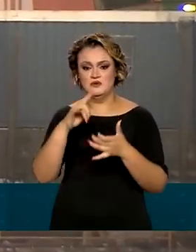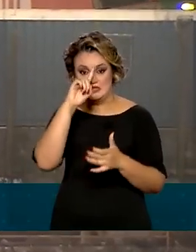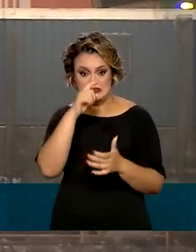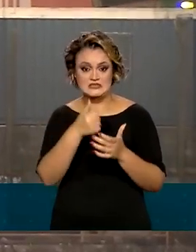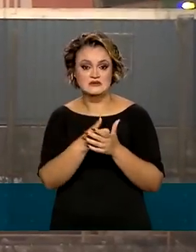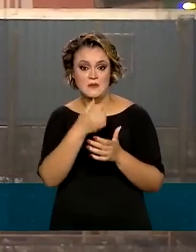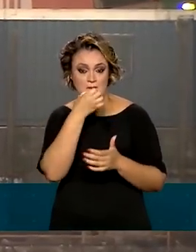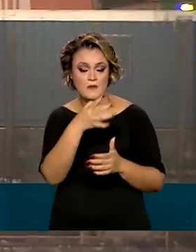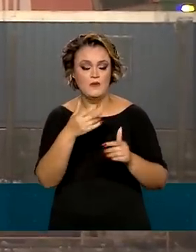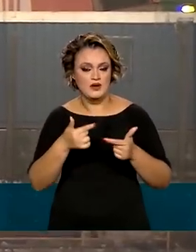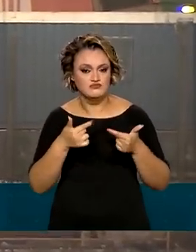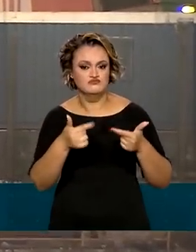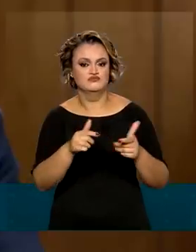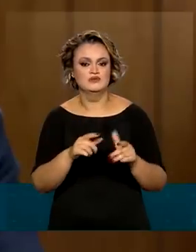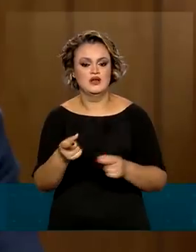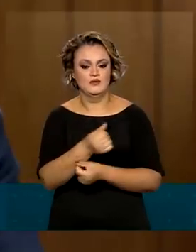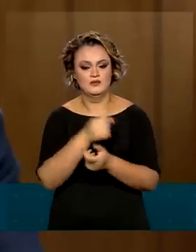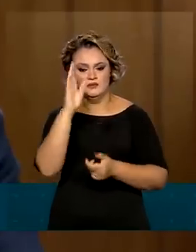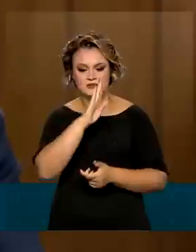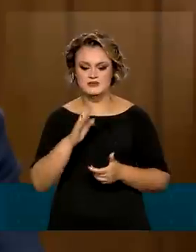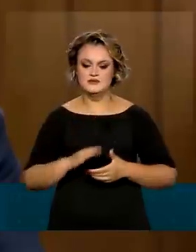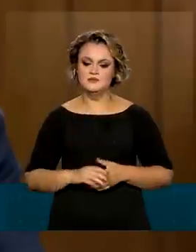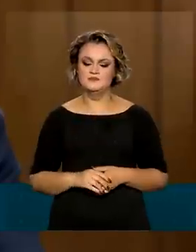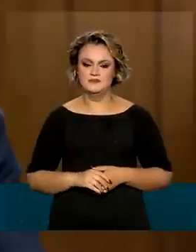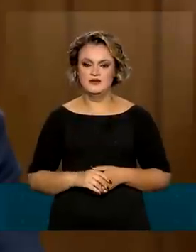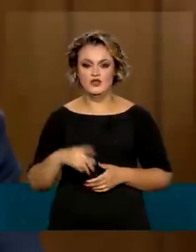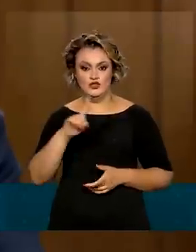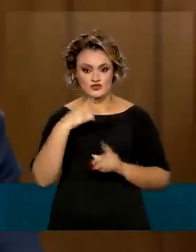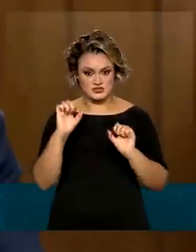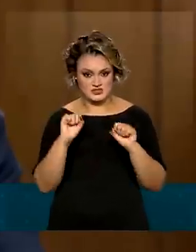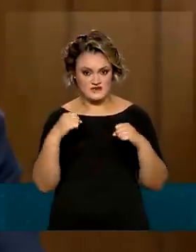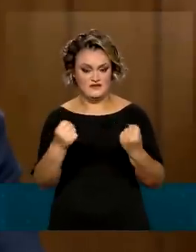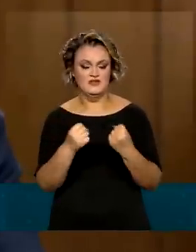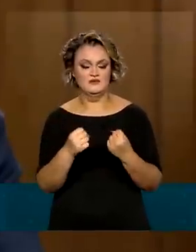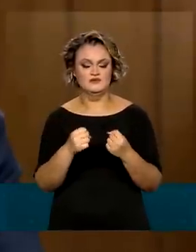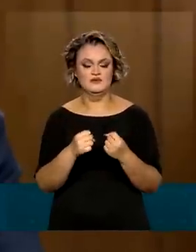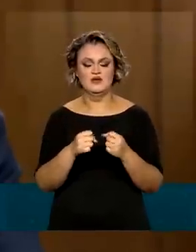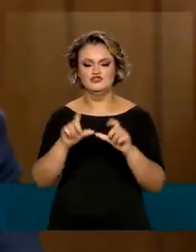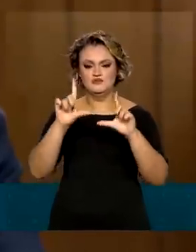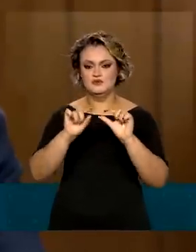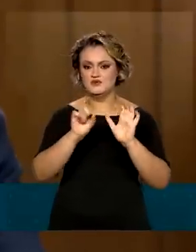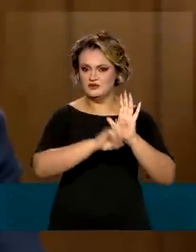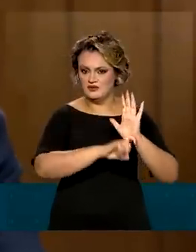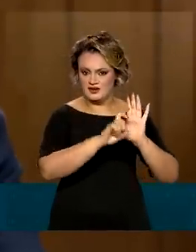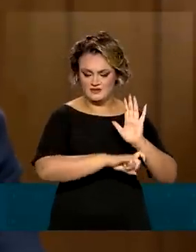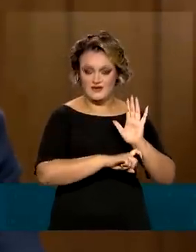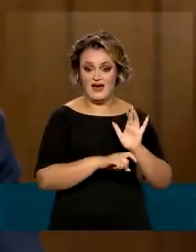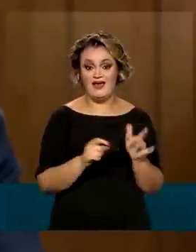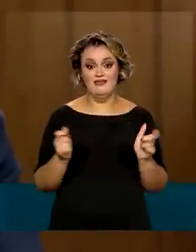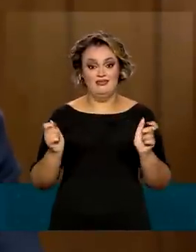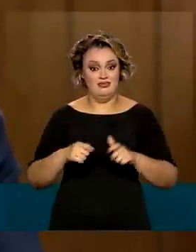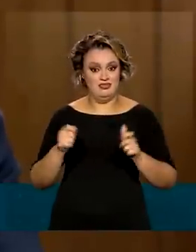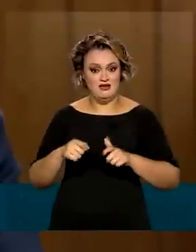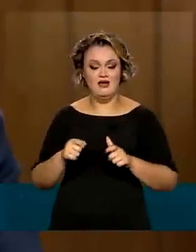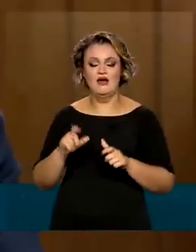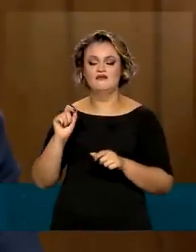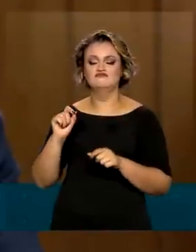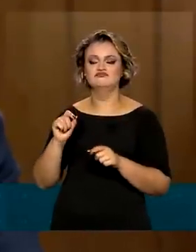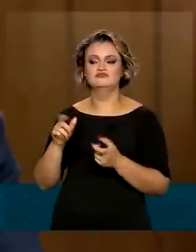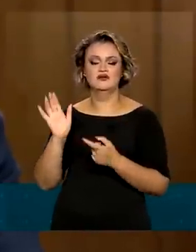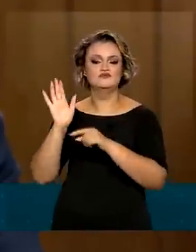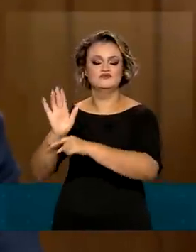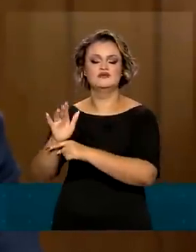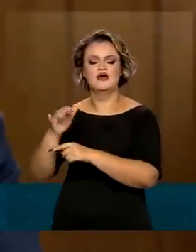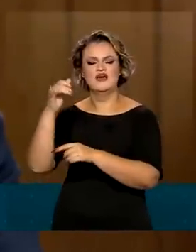alavanca a economia brasileira. Defendemos a redução da tarifa externa comum, o que dará uma importante contribuição